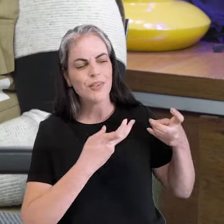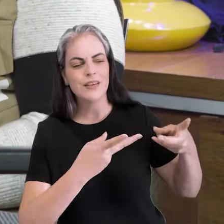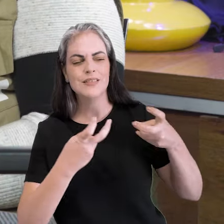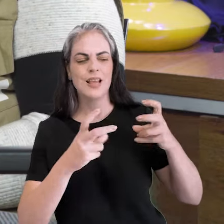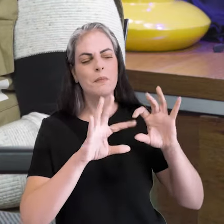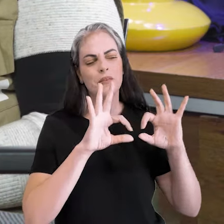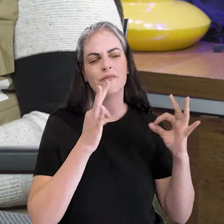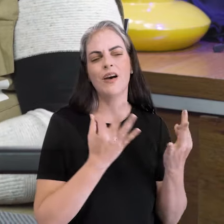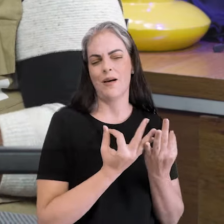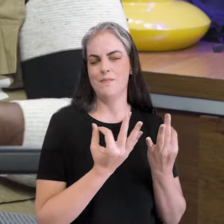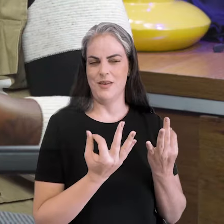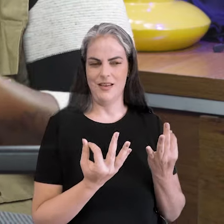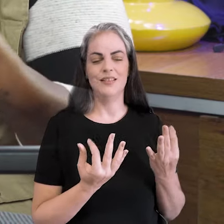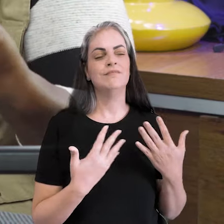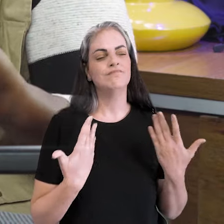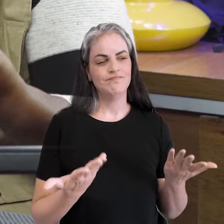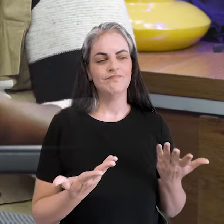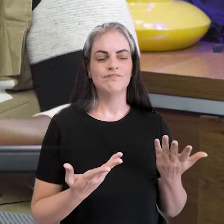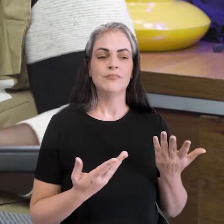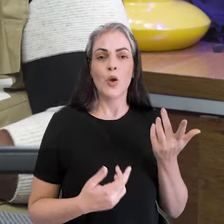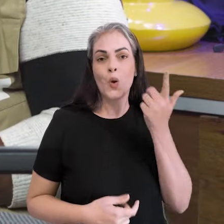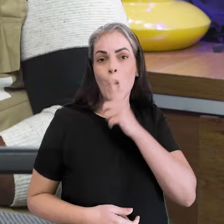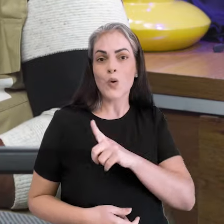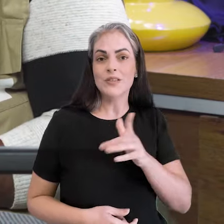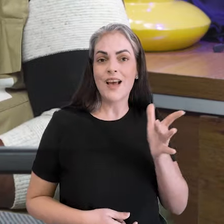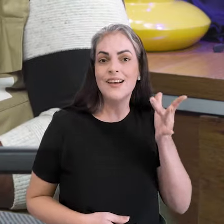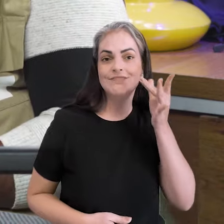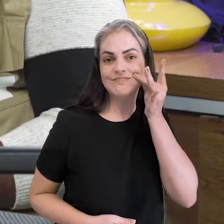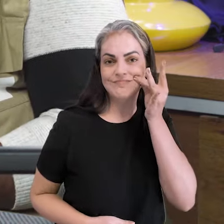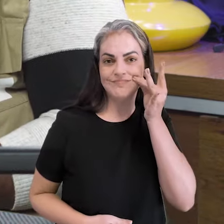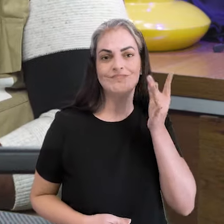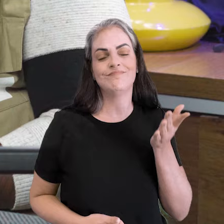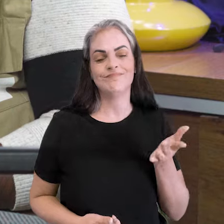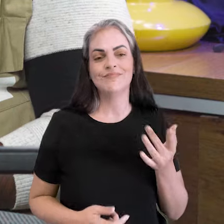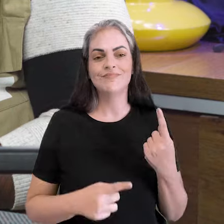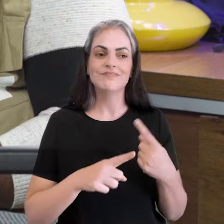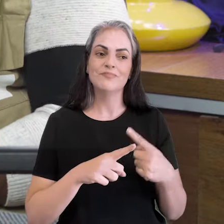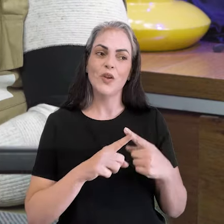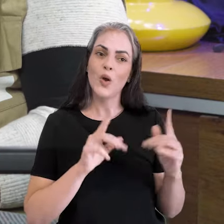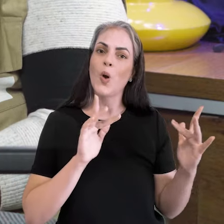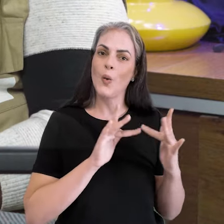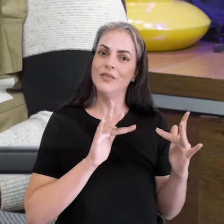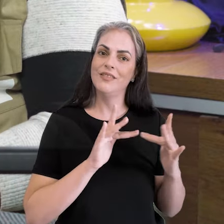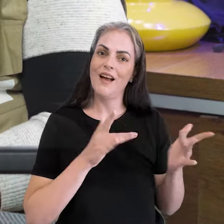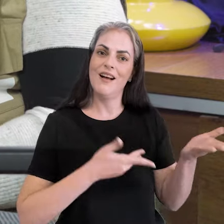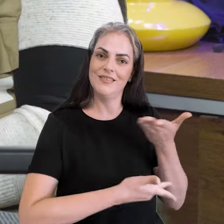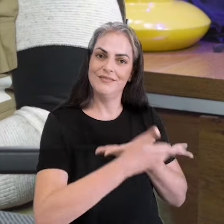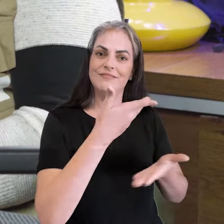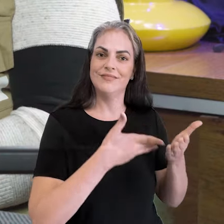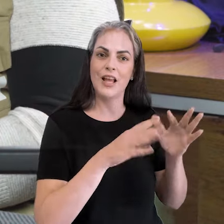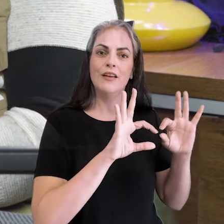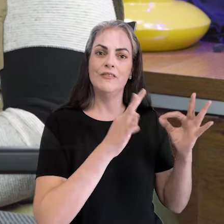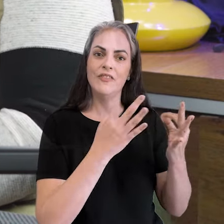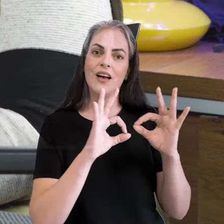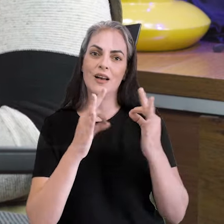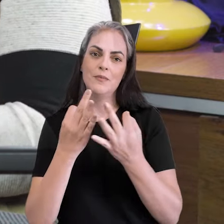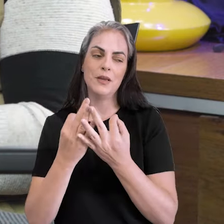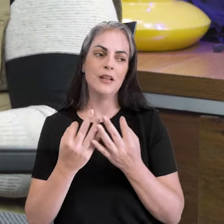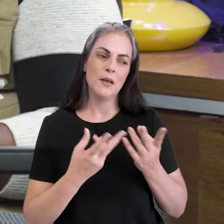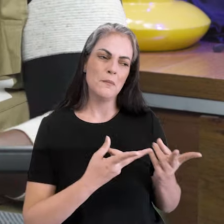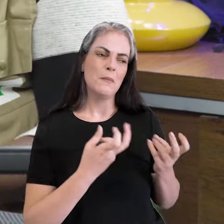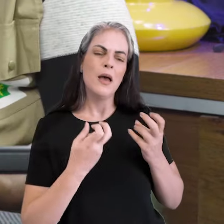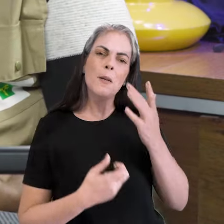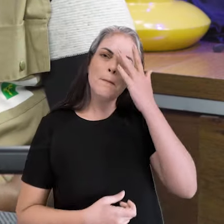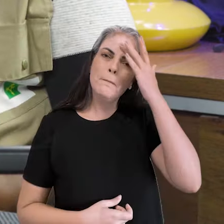percepção familiar. Então, a gente consegue ver, porque a gente está na rotina da família, né? E a gente